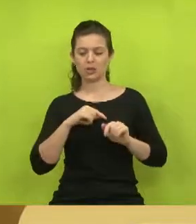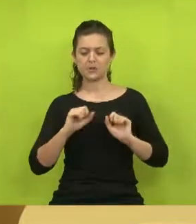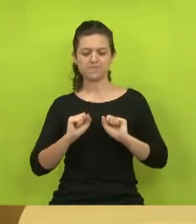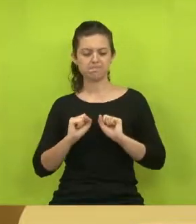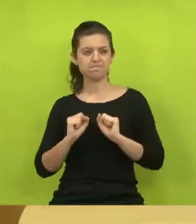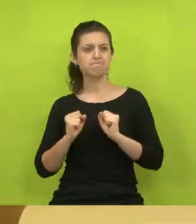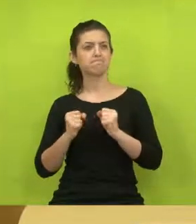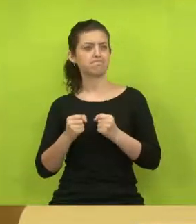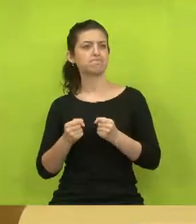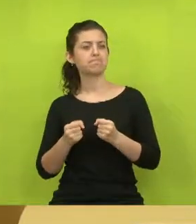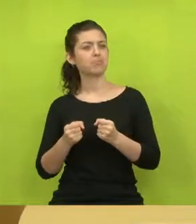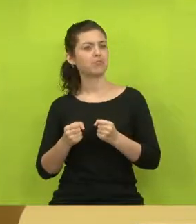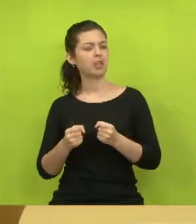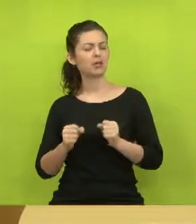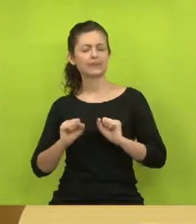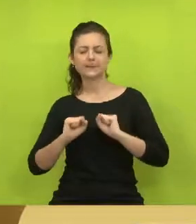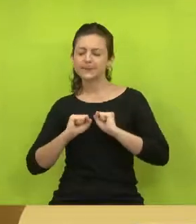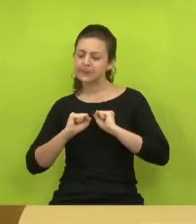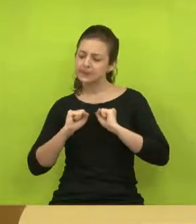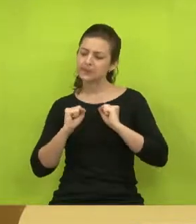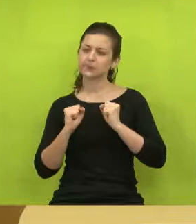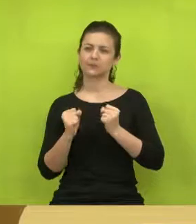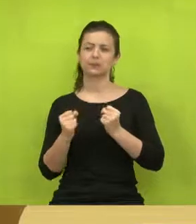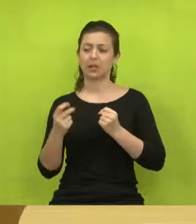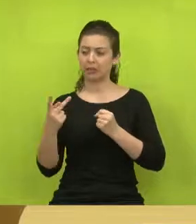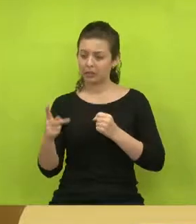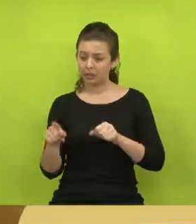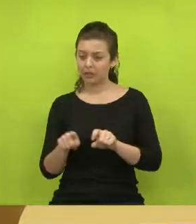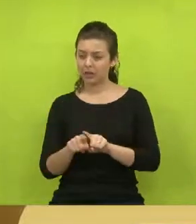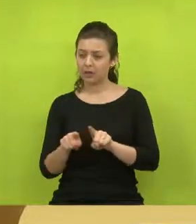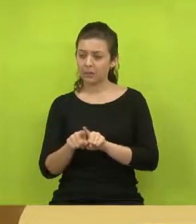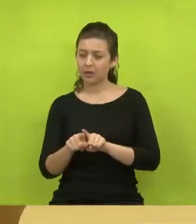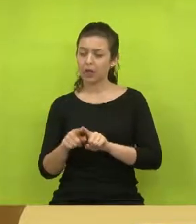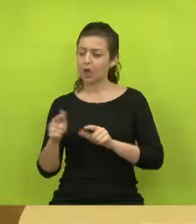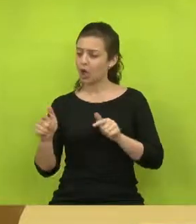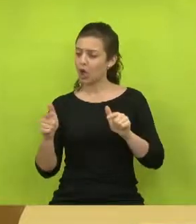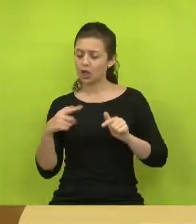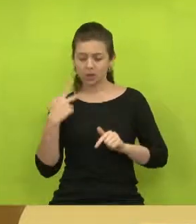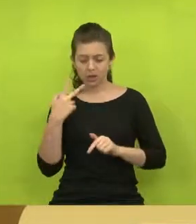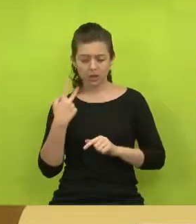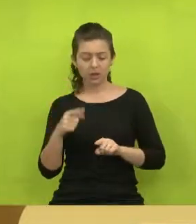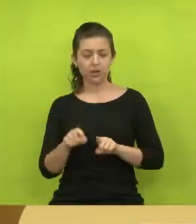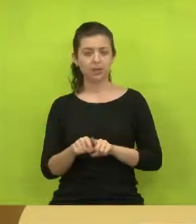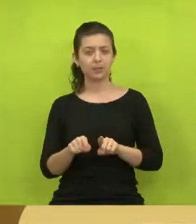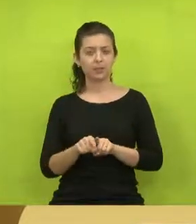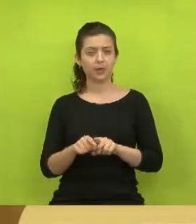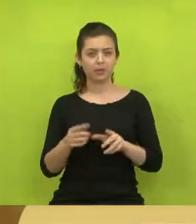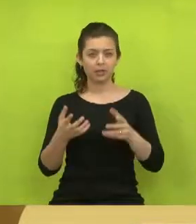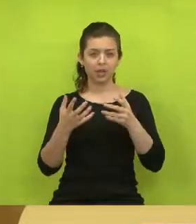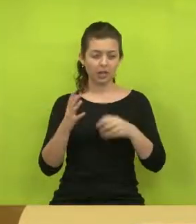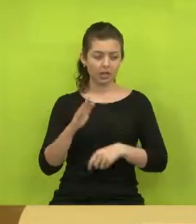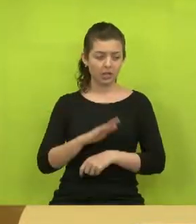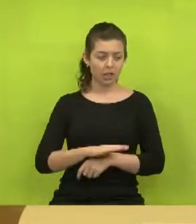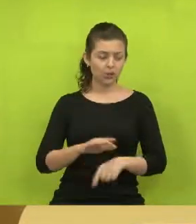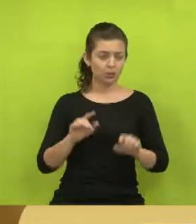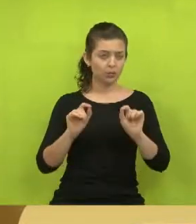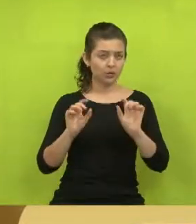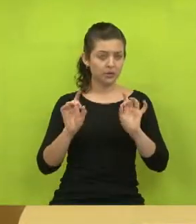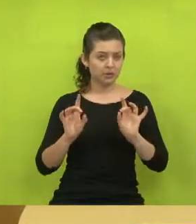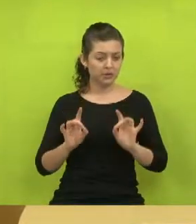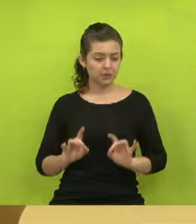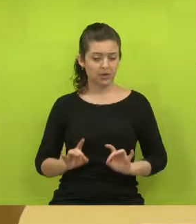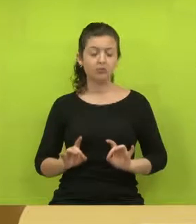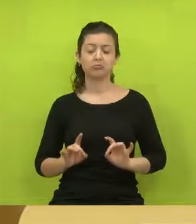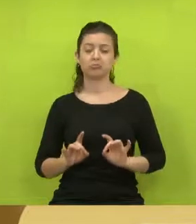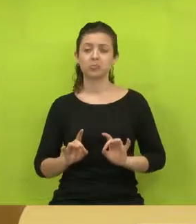esforçado muito, vereador Arildo, como o seu também, eu acredito que tenha se esforçado, e os outros vereadores também. Mas eu quero, nessa tarde especial aqui,